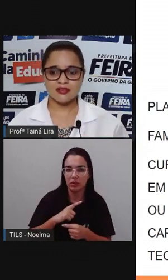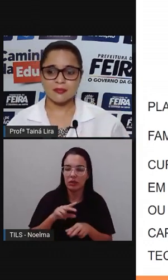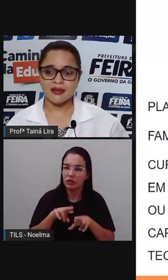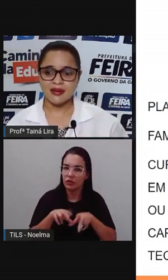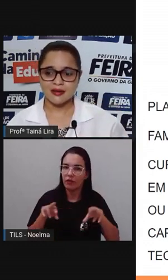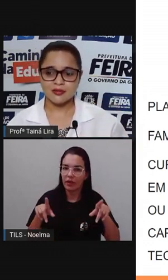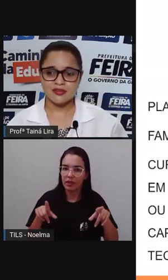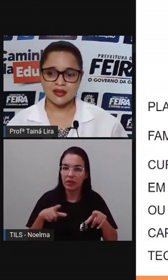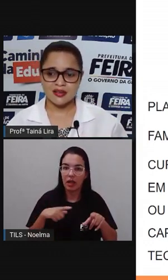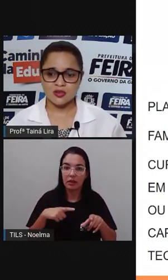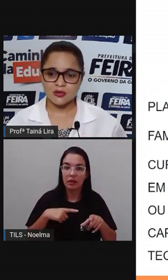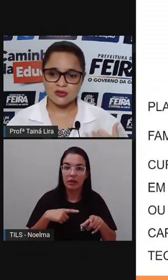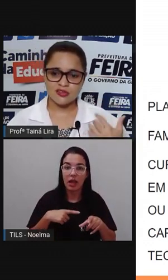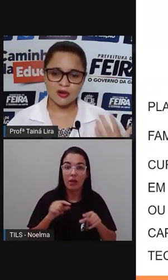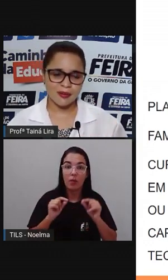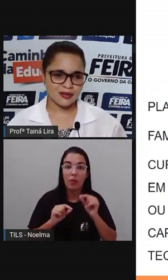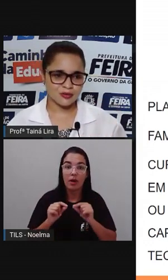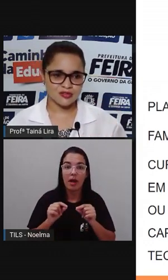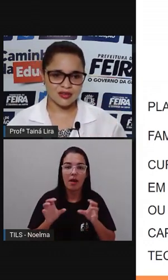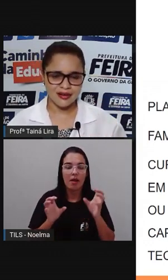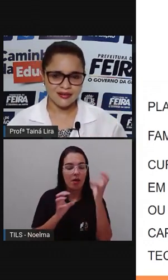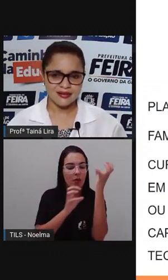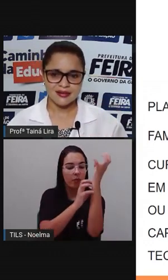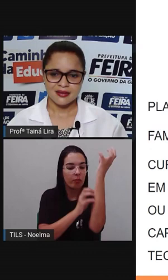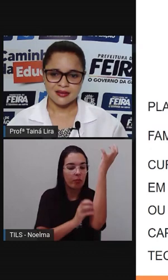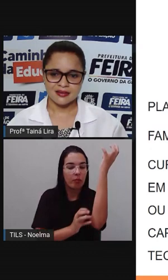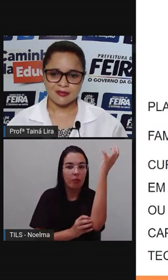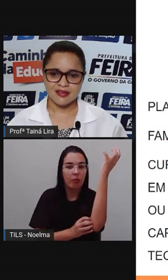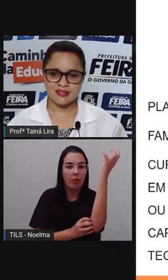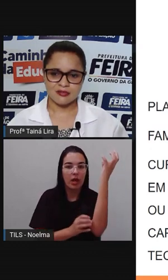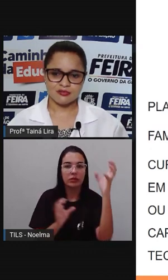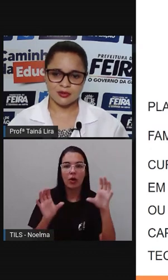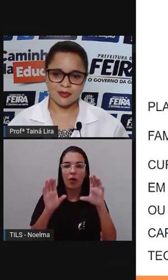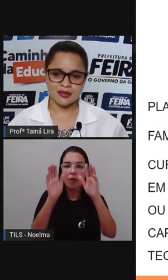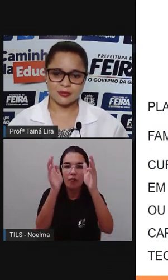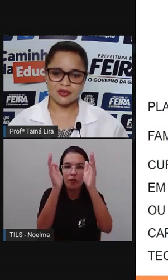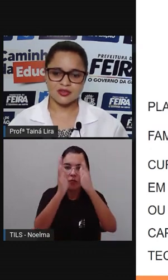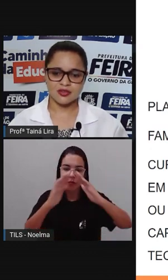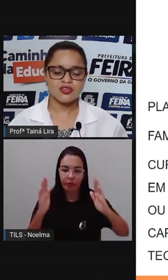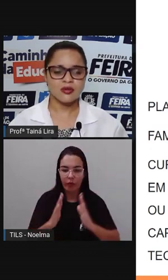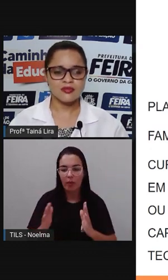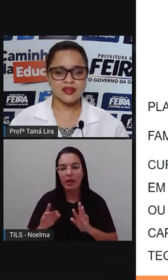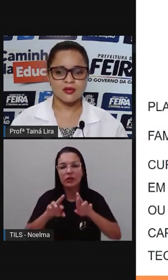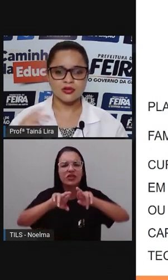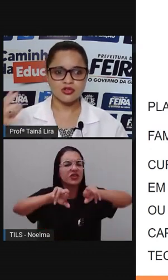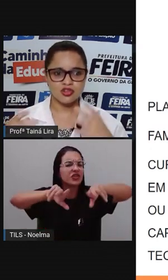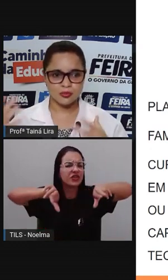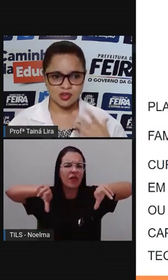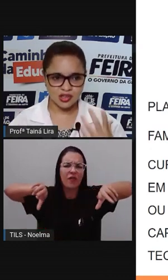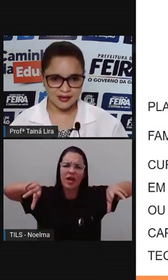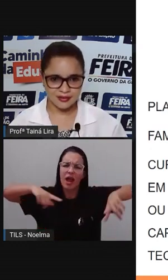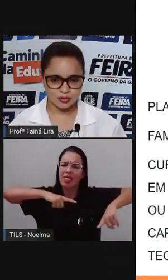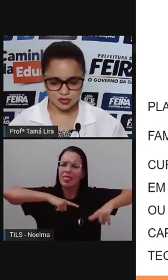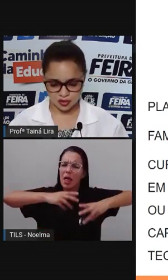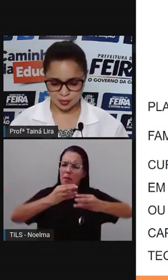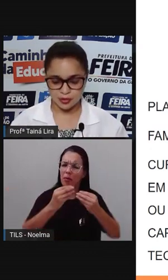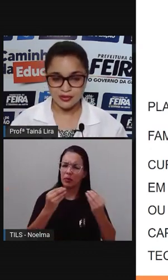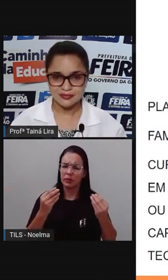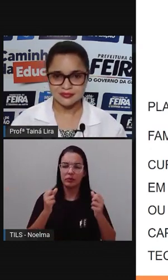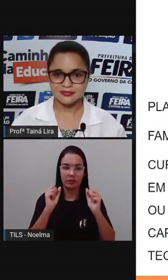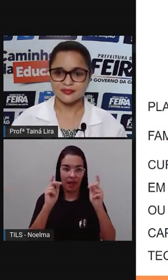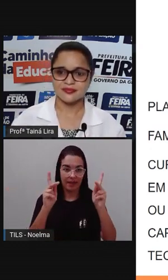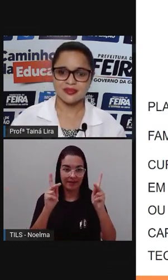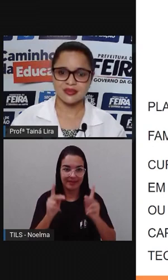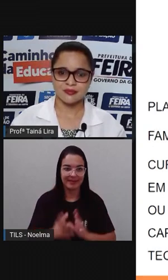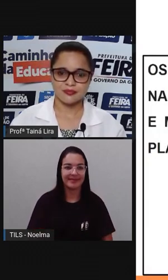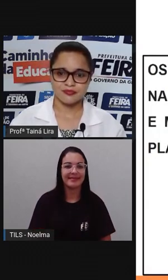nós temos também cactos aqui de outros formatos, tá? Então esse é um formato, Mas nós temos aí outros tipos de cactos, tá bom?